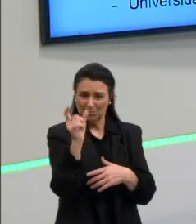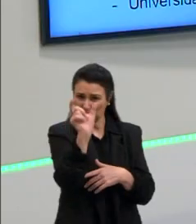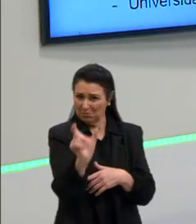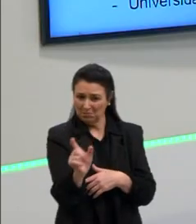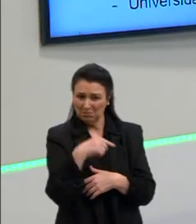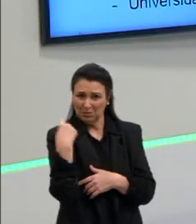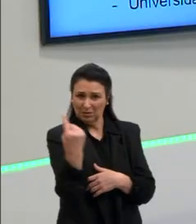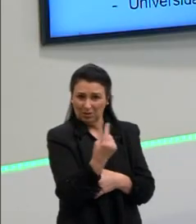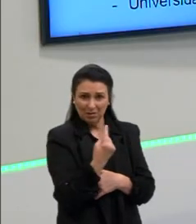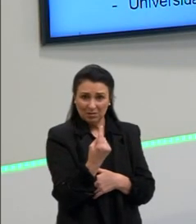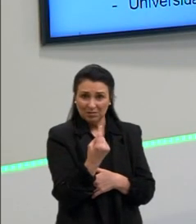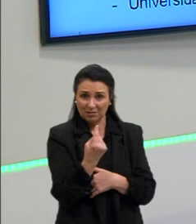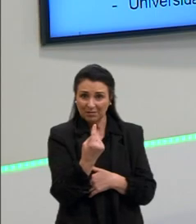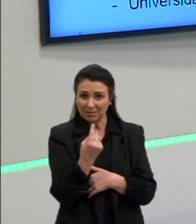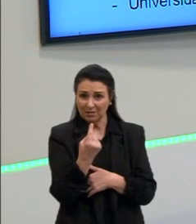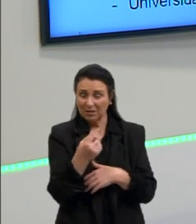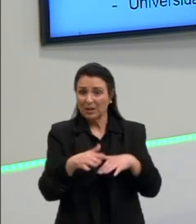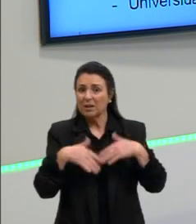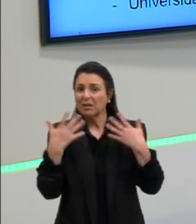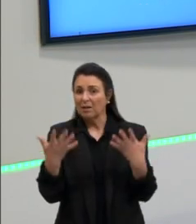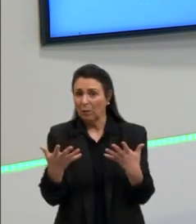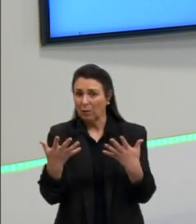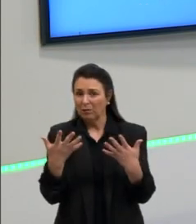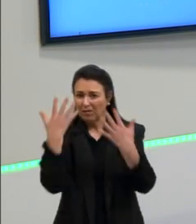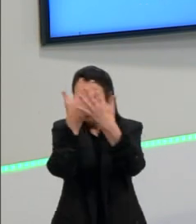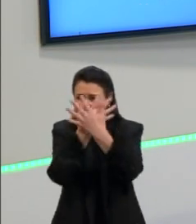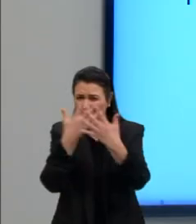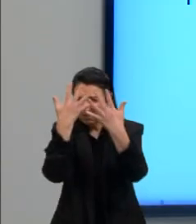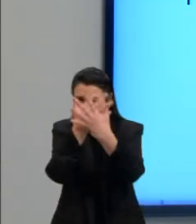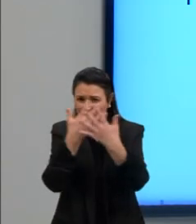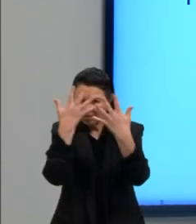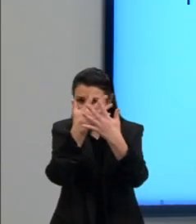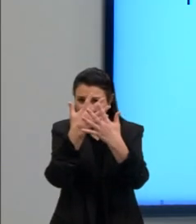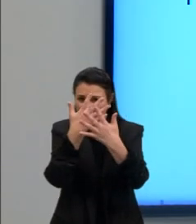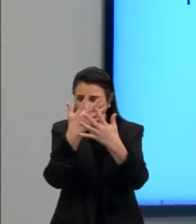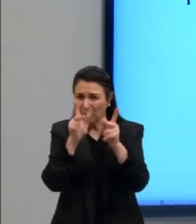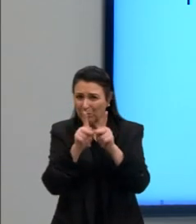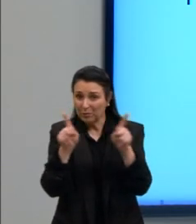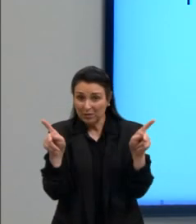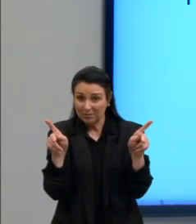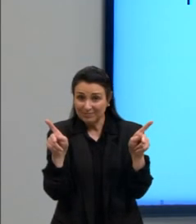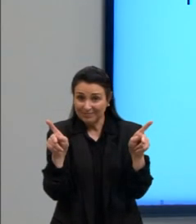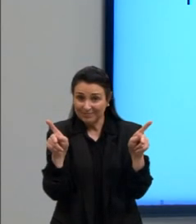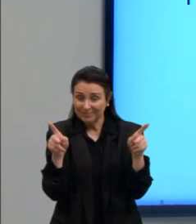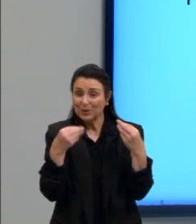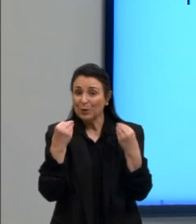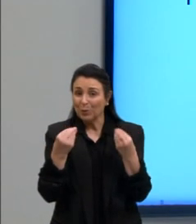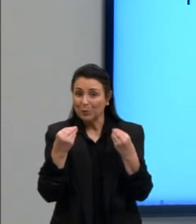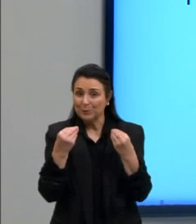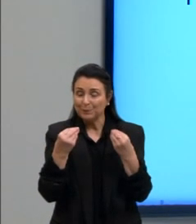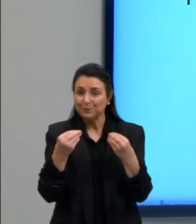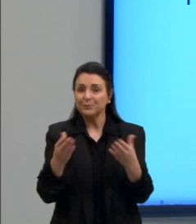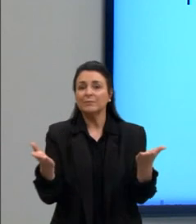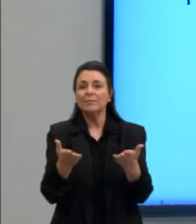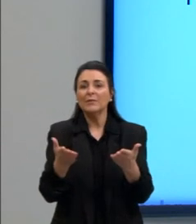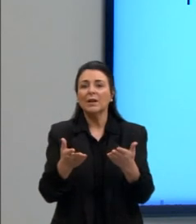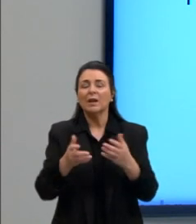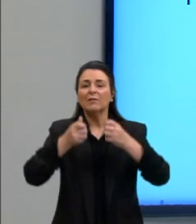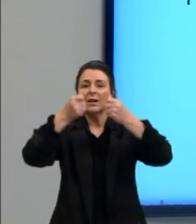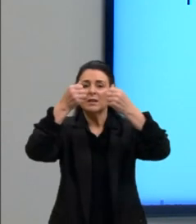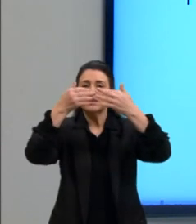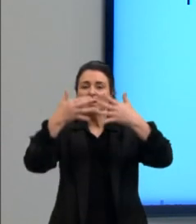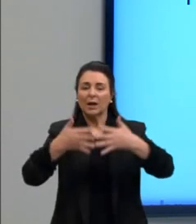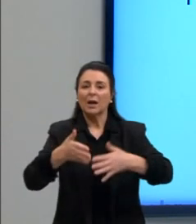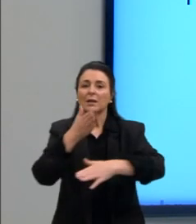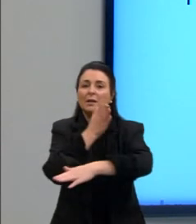abaixo um pouco essa questão da Idade das Trevas. E a gente precisa falar de uma Idade Média para além da